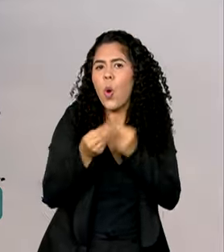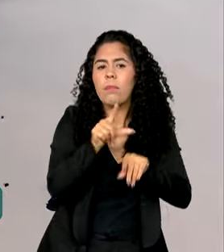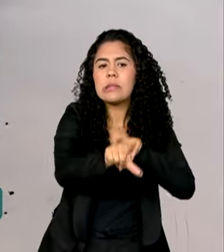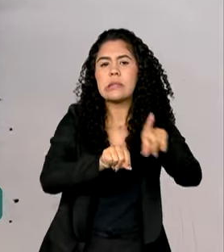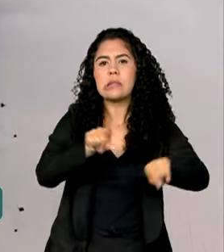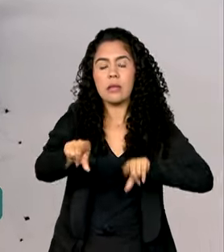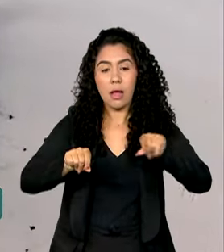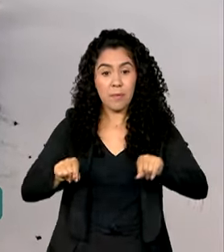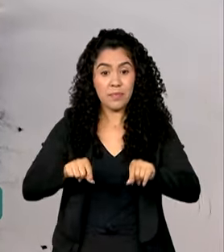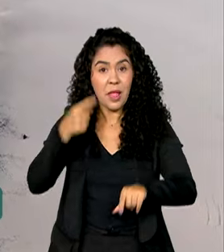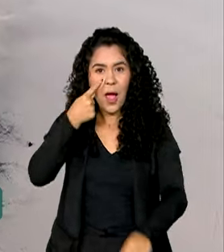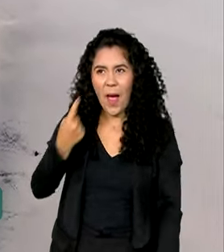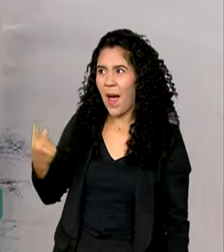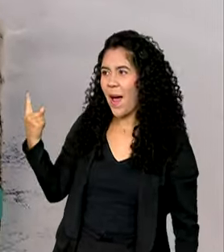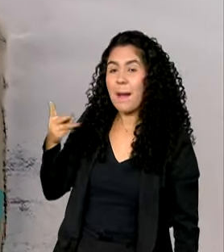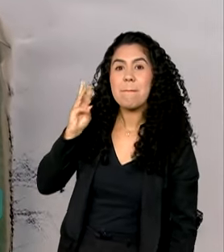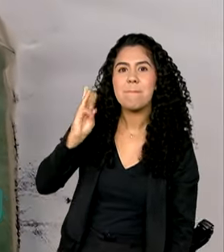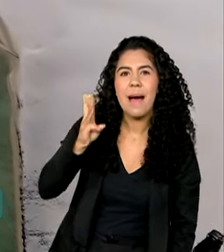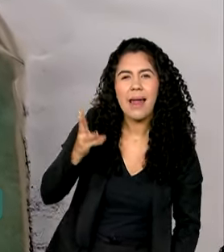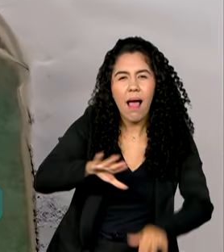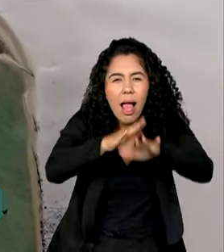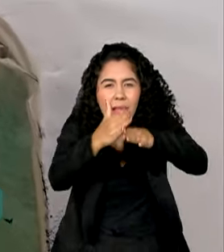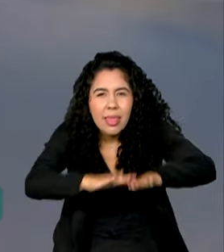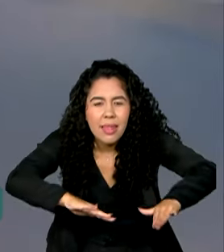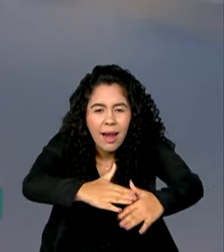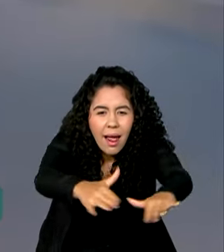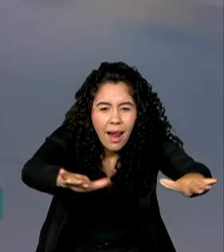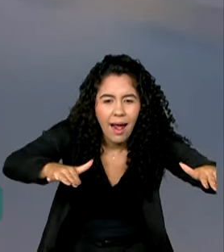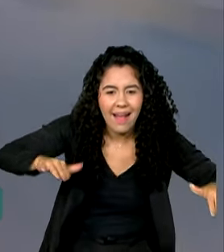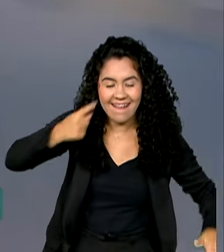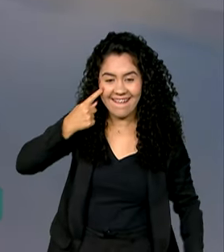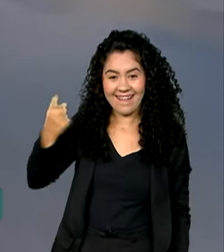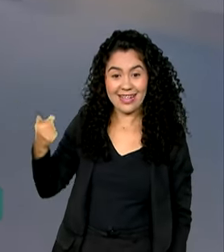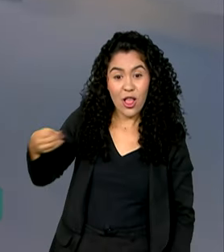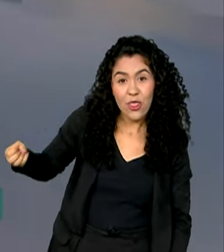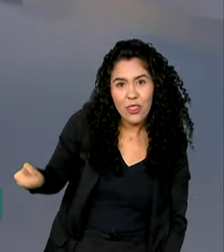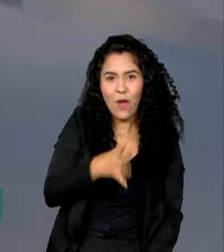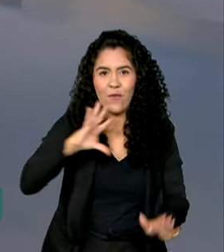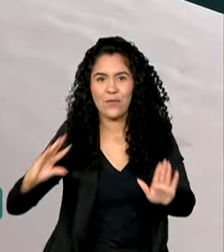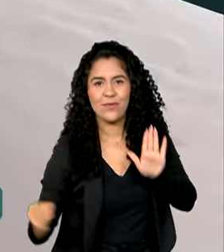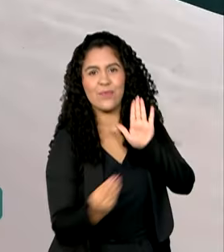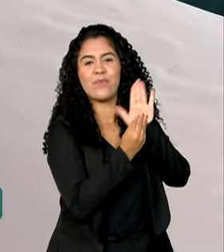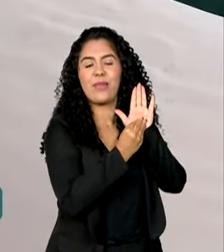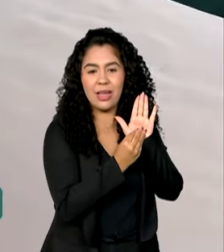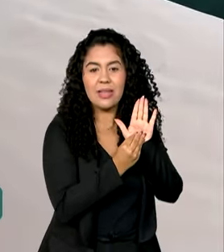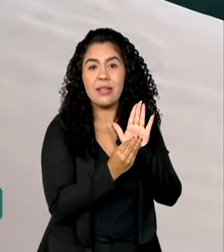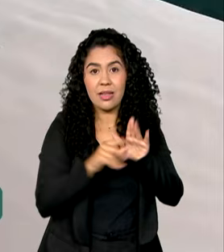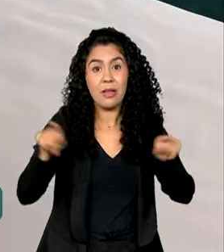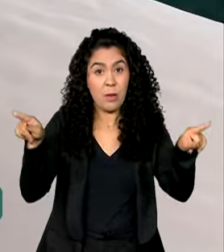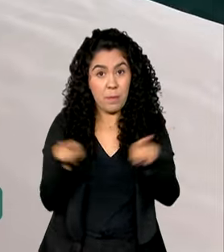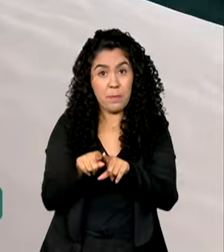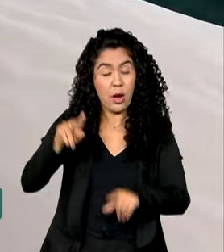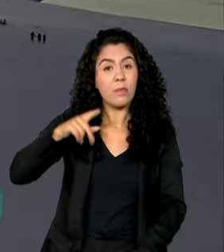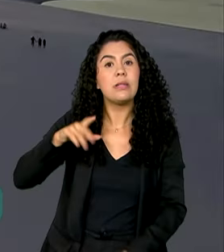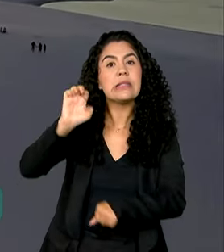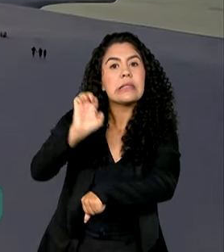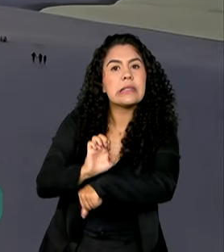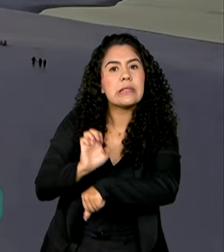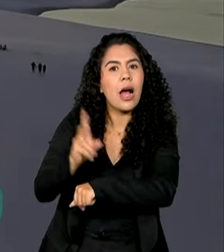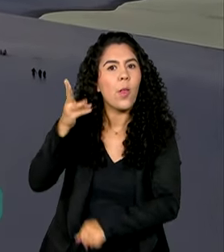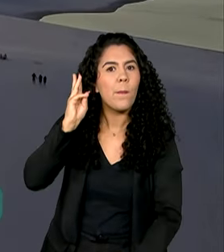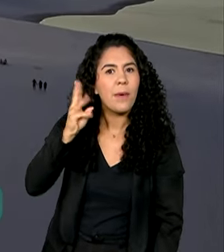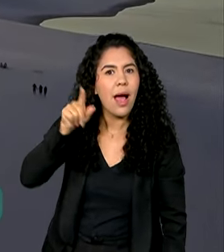E os lençóis maranhenses acabaram de entrar nessa lista. A área localizada ao noroeste do estado do Maranhão